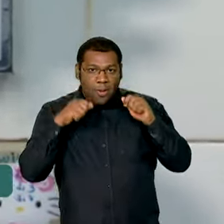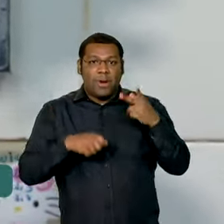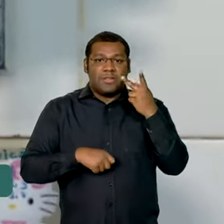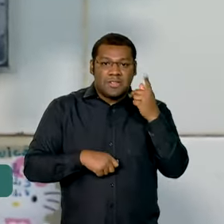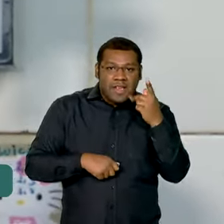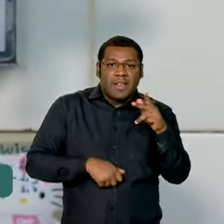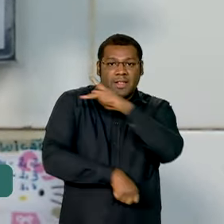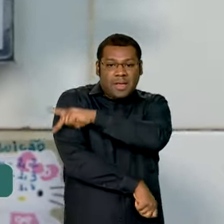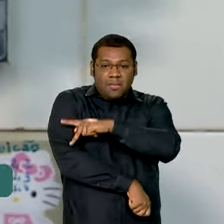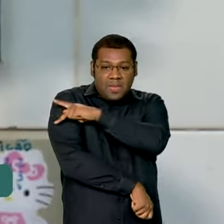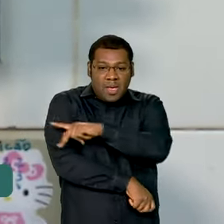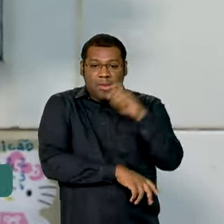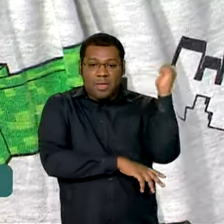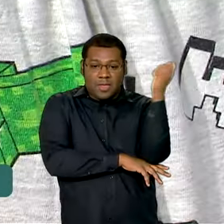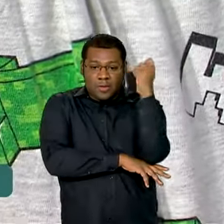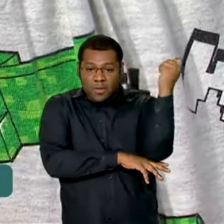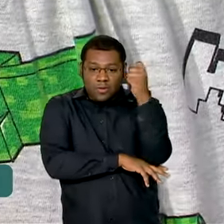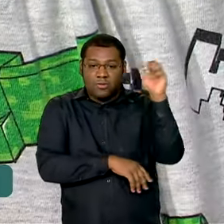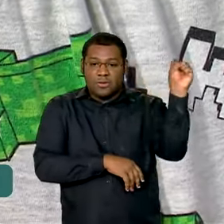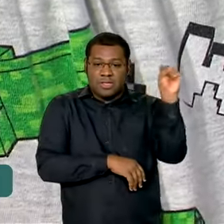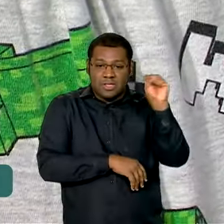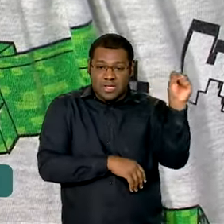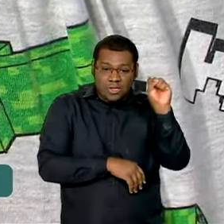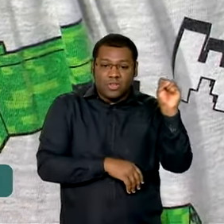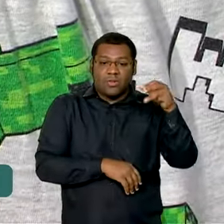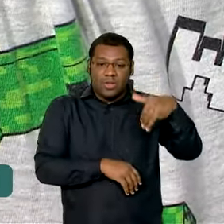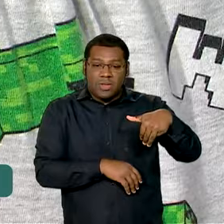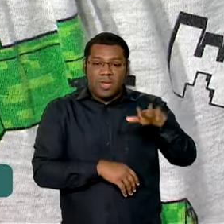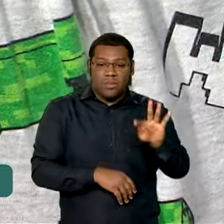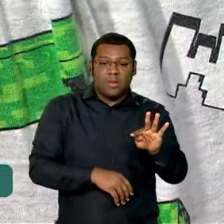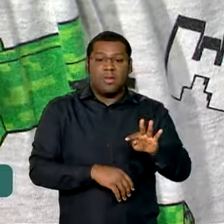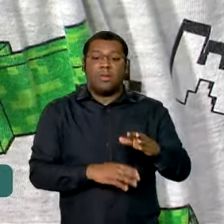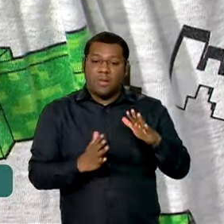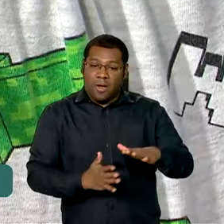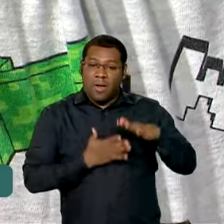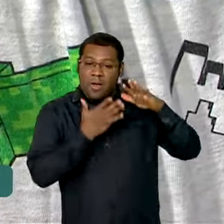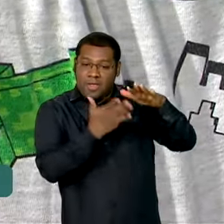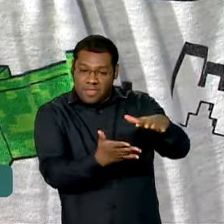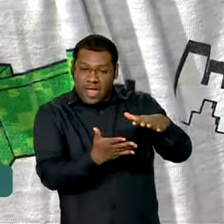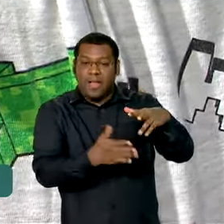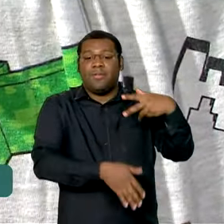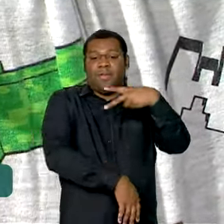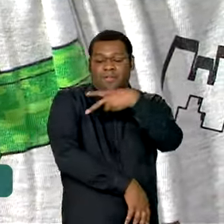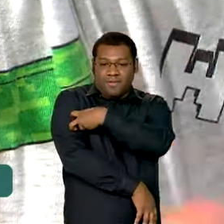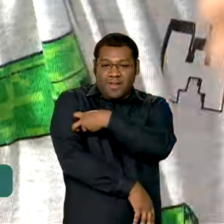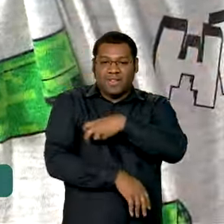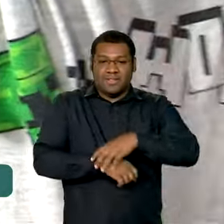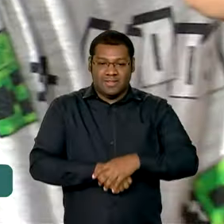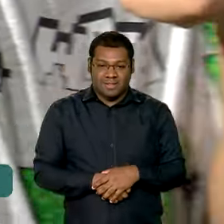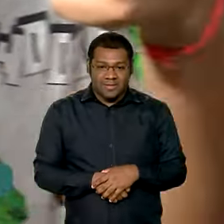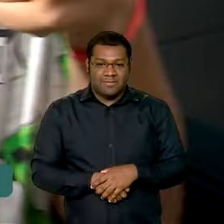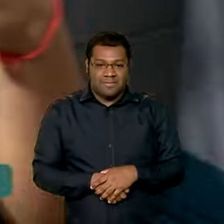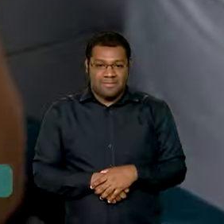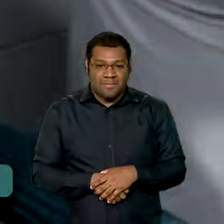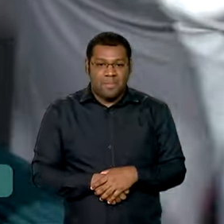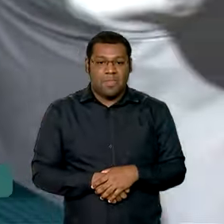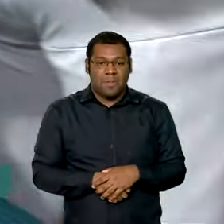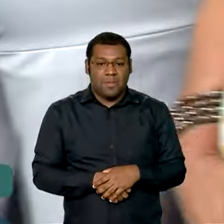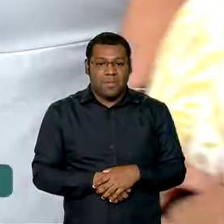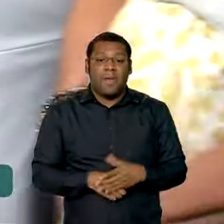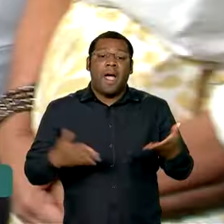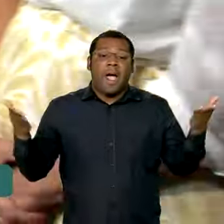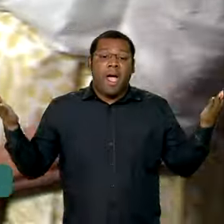Rio Grande do Sul, Sergipe e Mato Grosso vão receber doses da vacina. Com a inclusão dessas cidades,